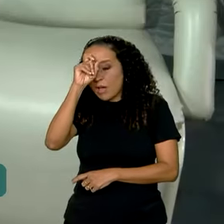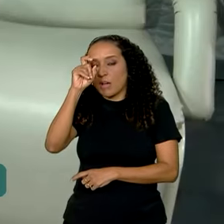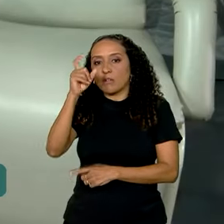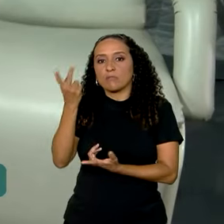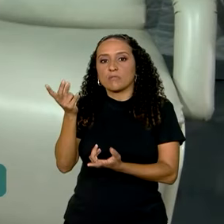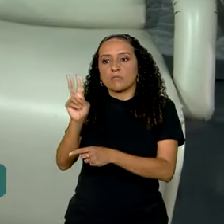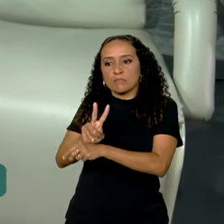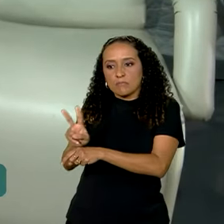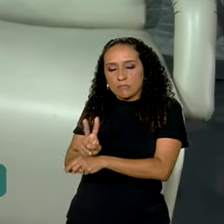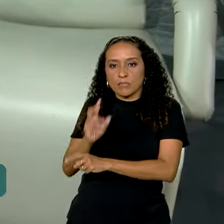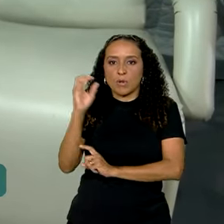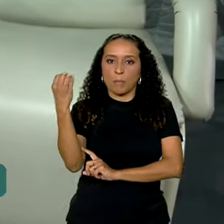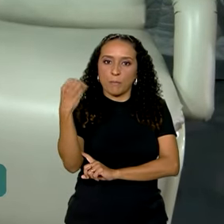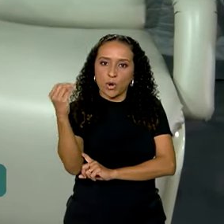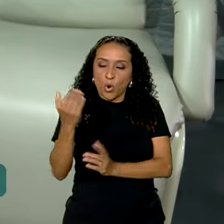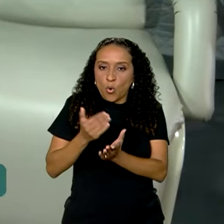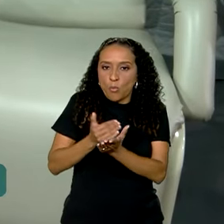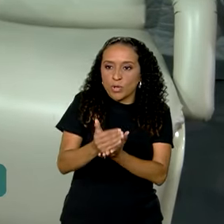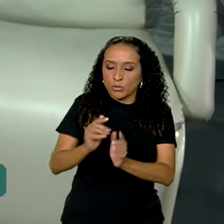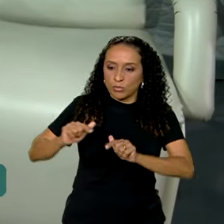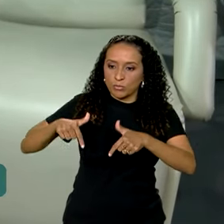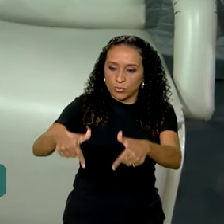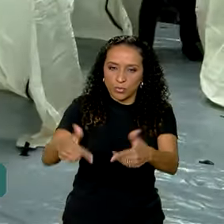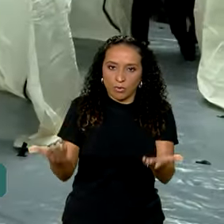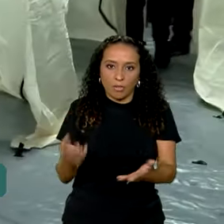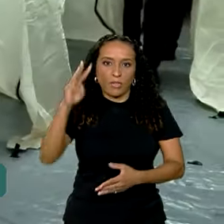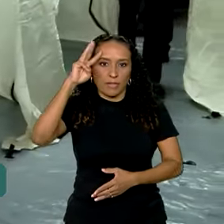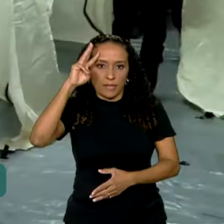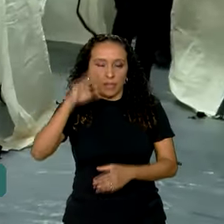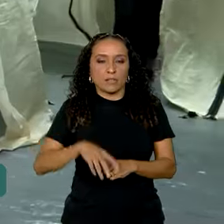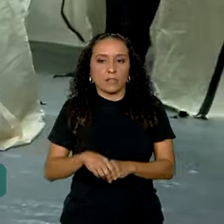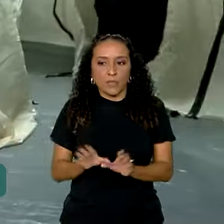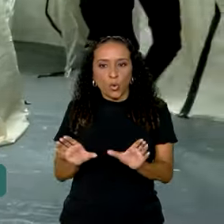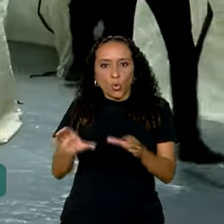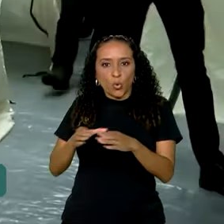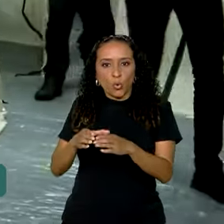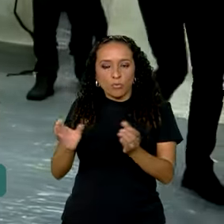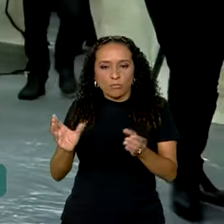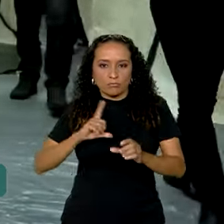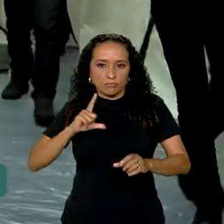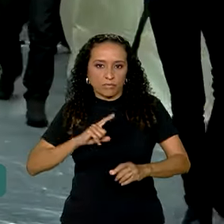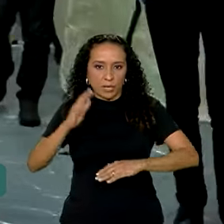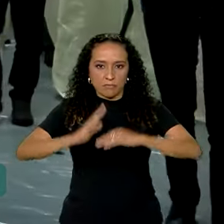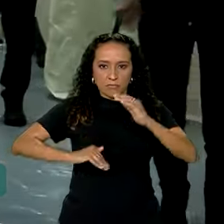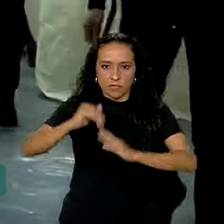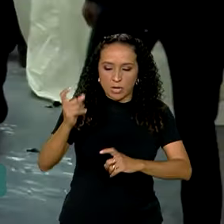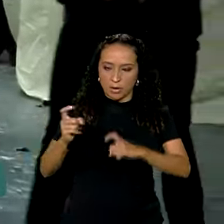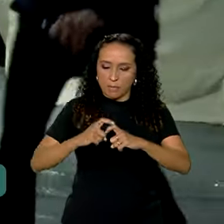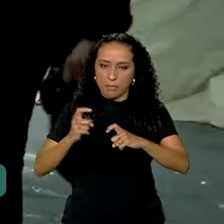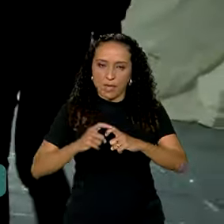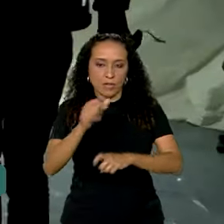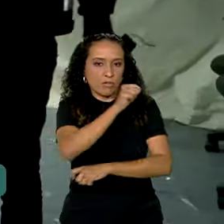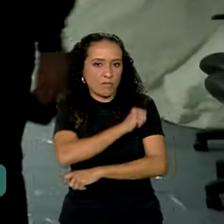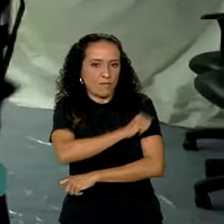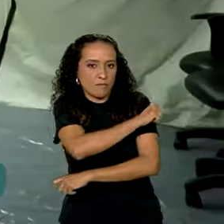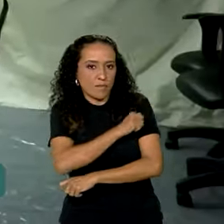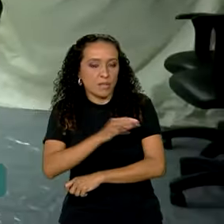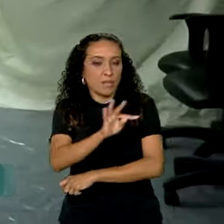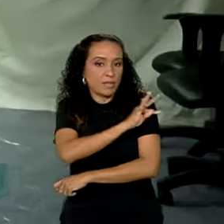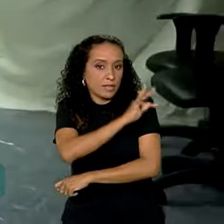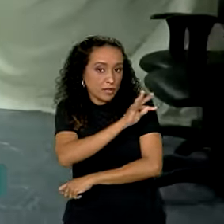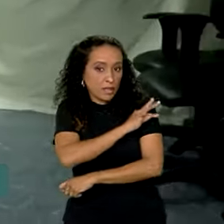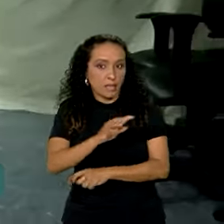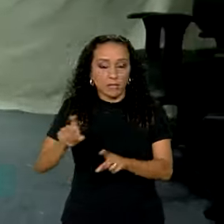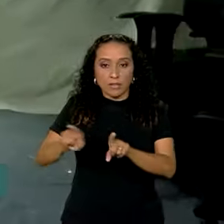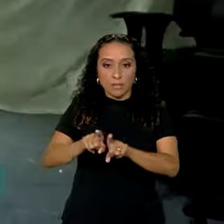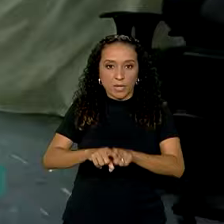Alegre, que começou a funcionar nessa terça-feira. Com uma equipe formada por médicos, enfermeiros e técnicos